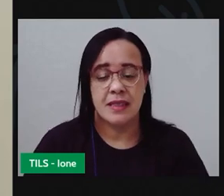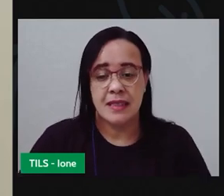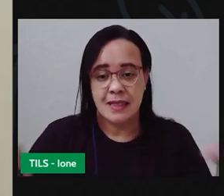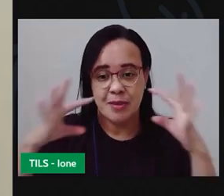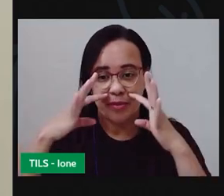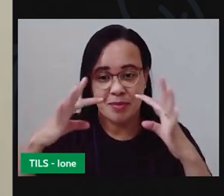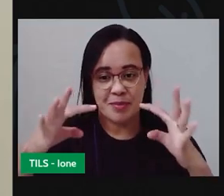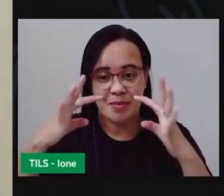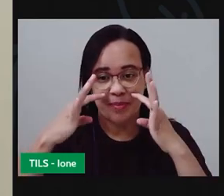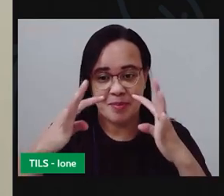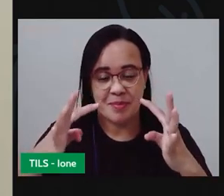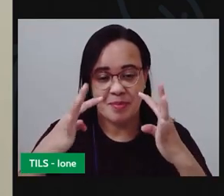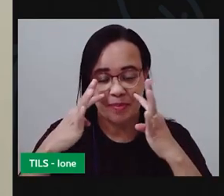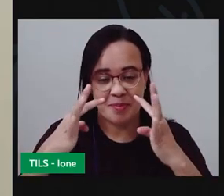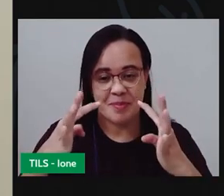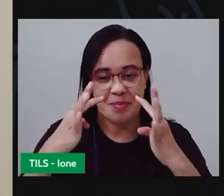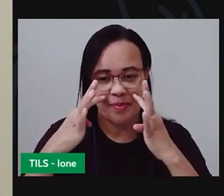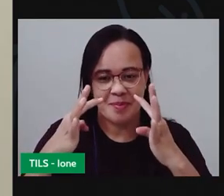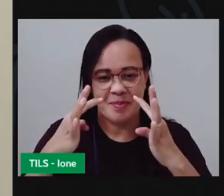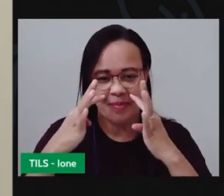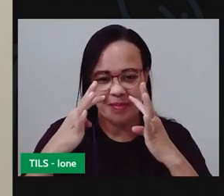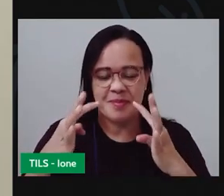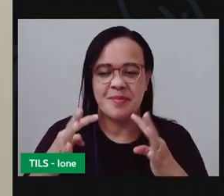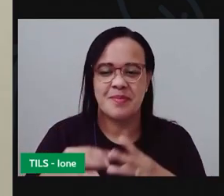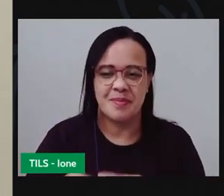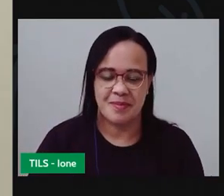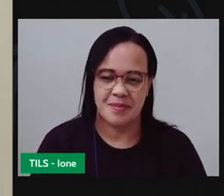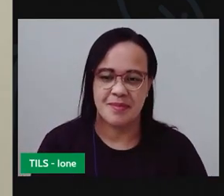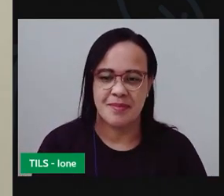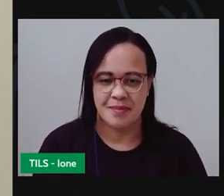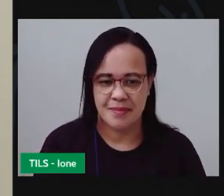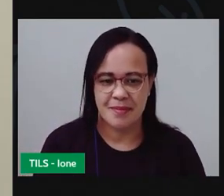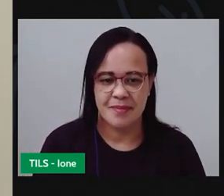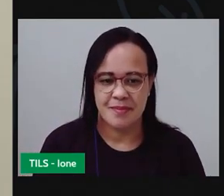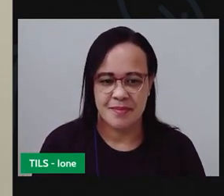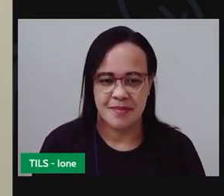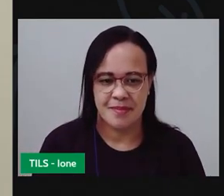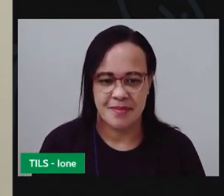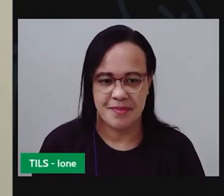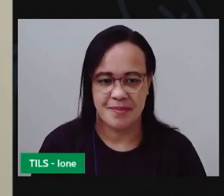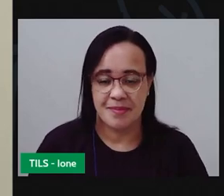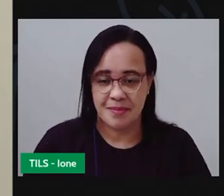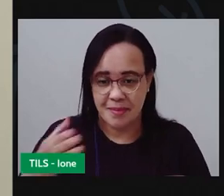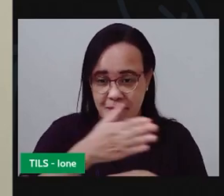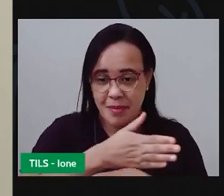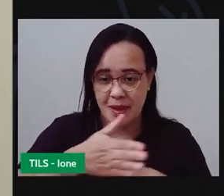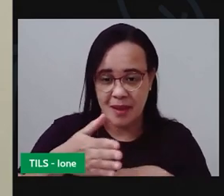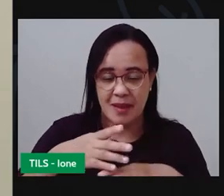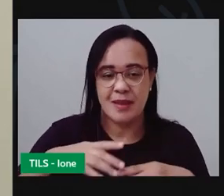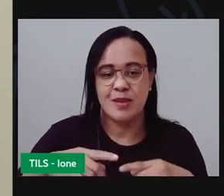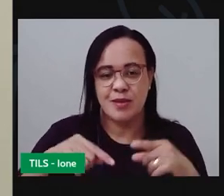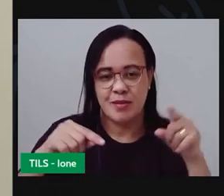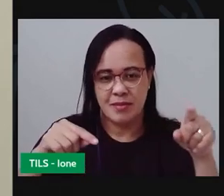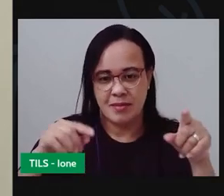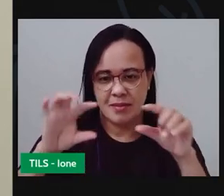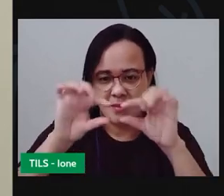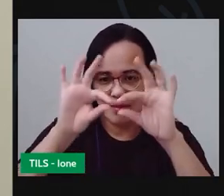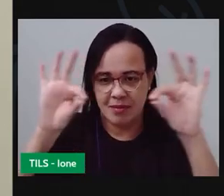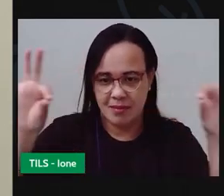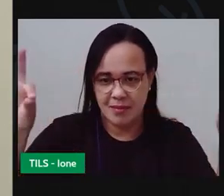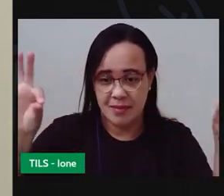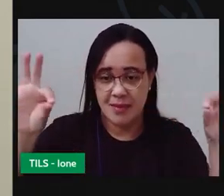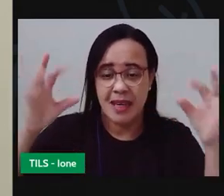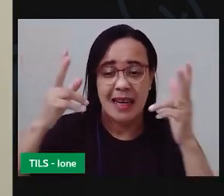porque aqui dentro a gente vai passar um barbante esse barbante a gente vai cortar do tamanho